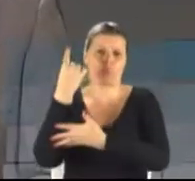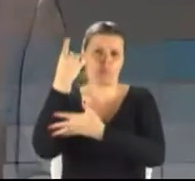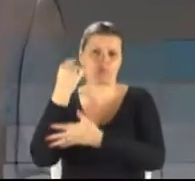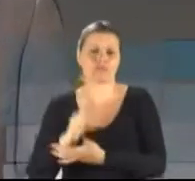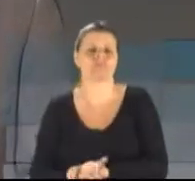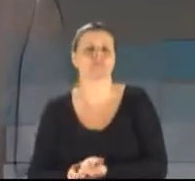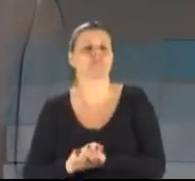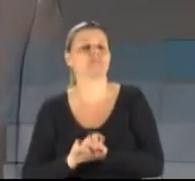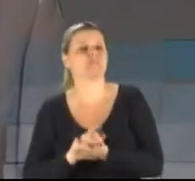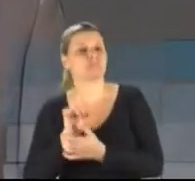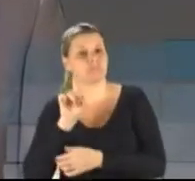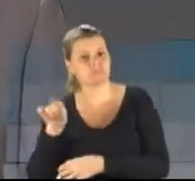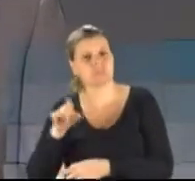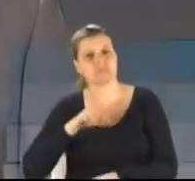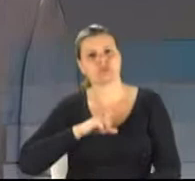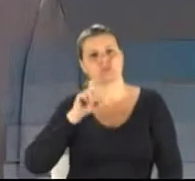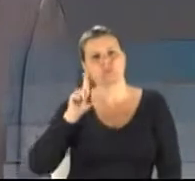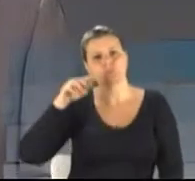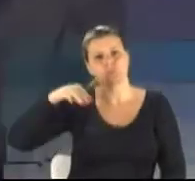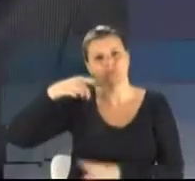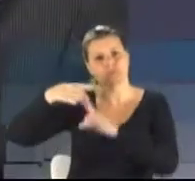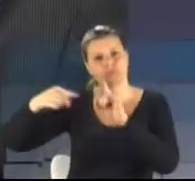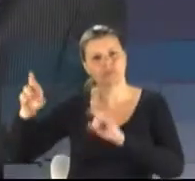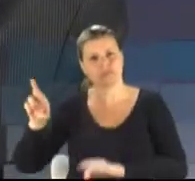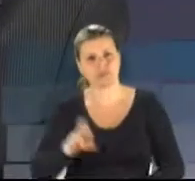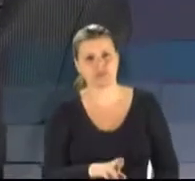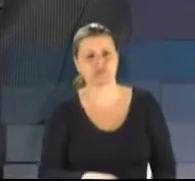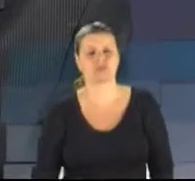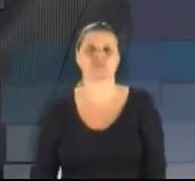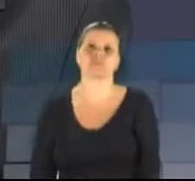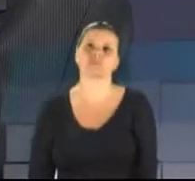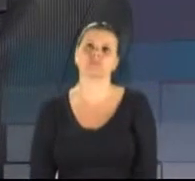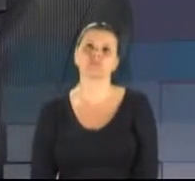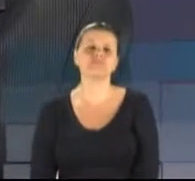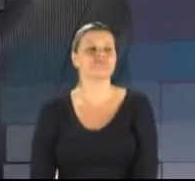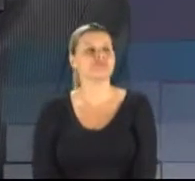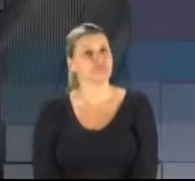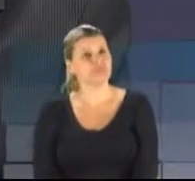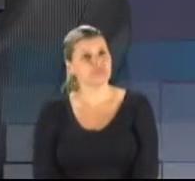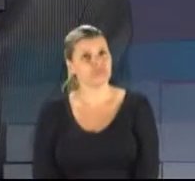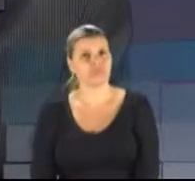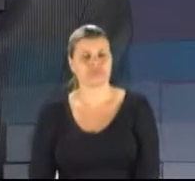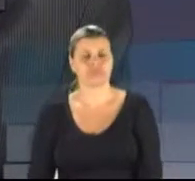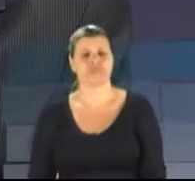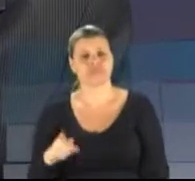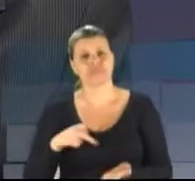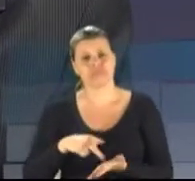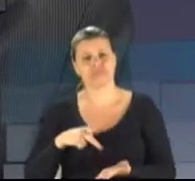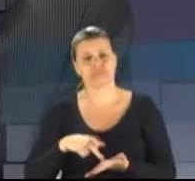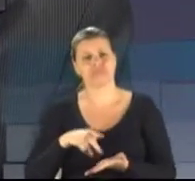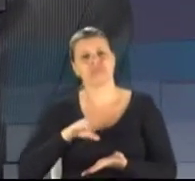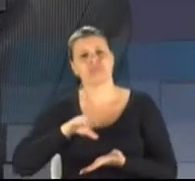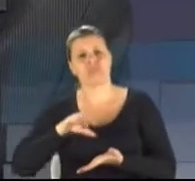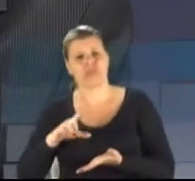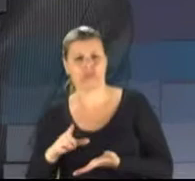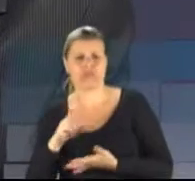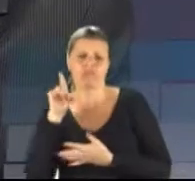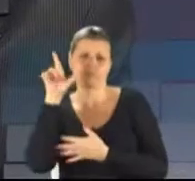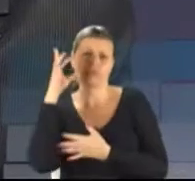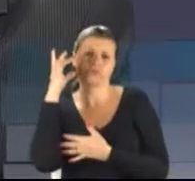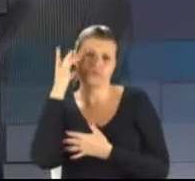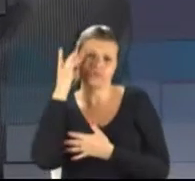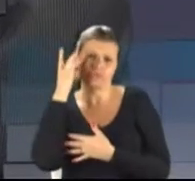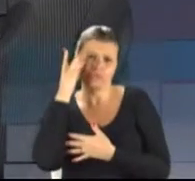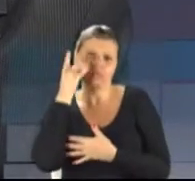Medeiros tem um minuto e meio para a sua resposta. Na verdade, evidentemente que a dona Dilma, para